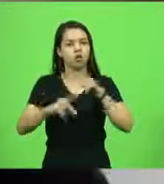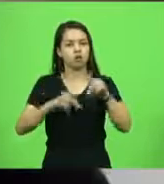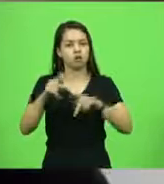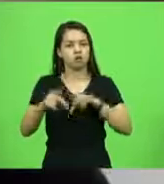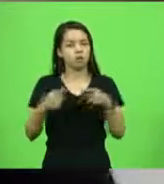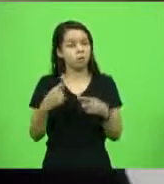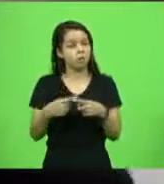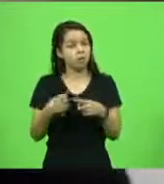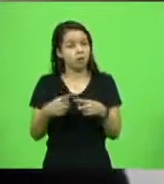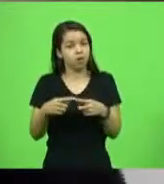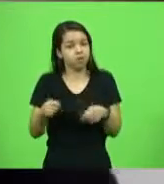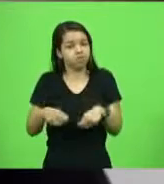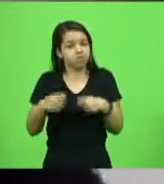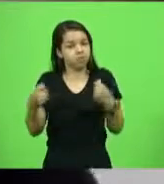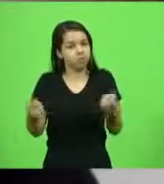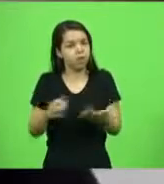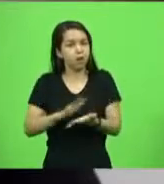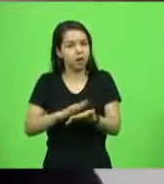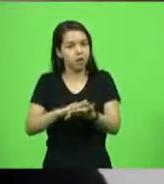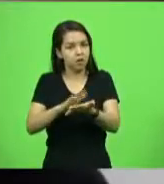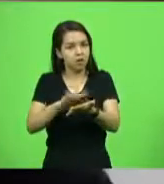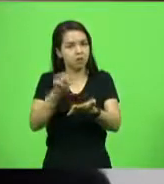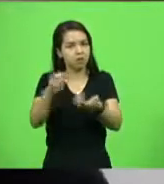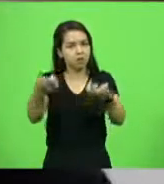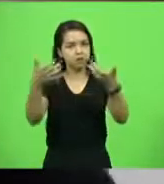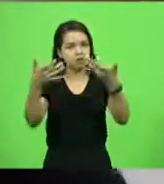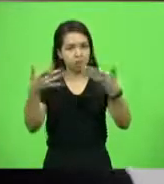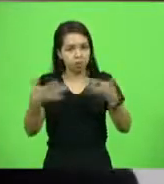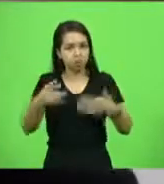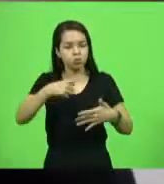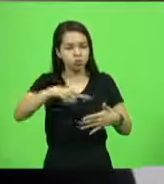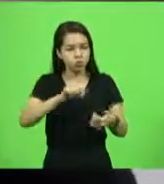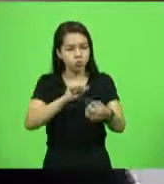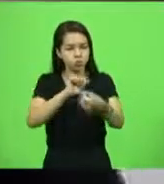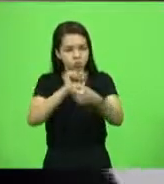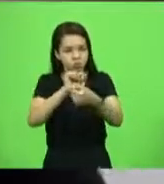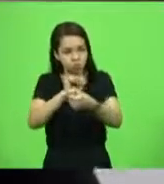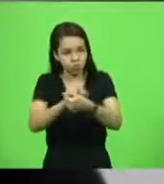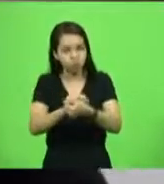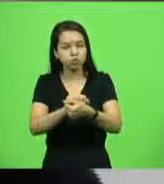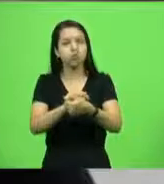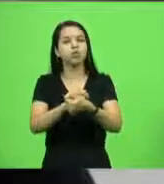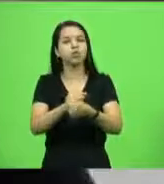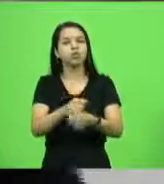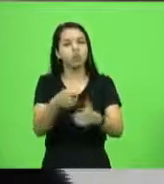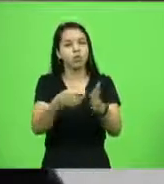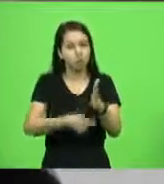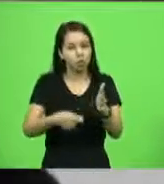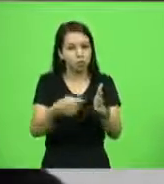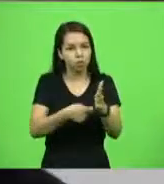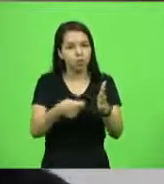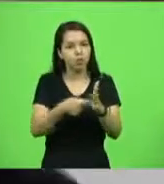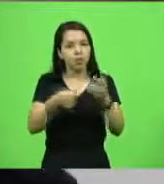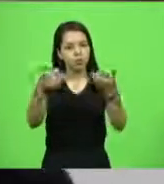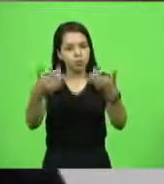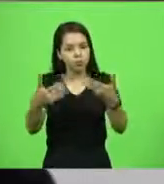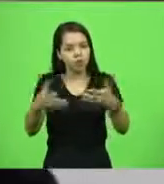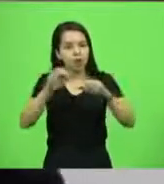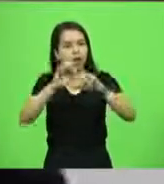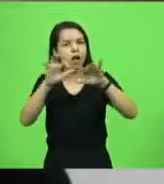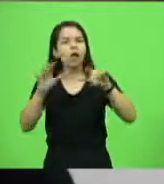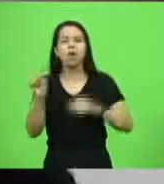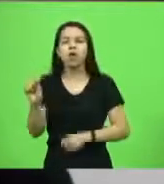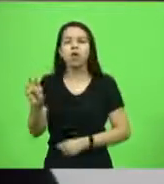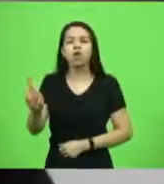insustentável. Parabéns aí pela sua intervenção e estamos juntos aí nessa nessa luta aí para esclarecer de quem é a